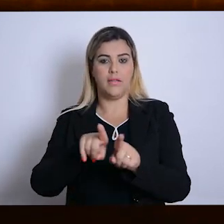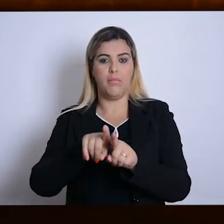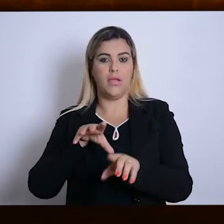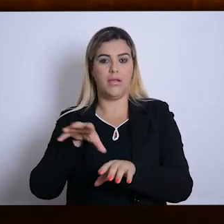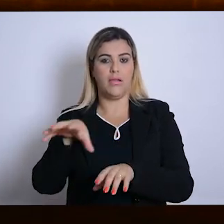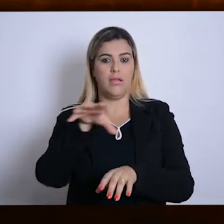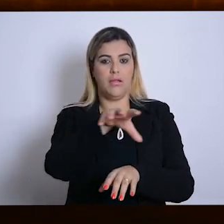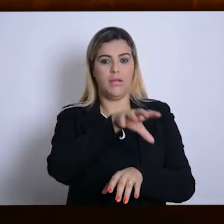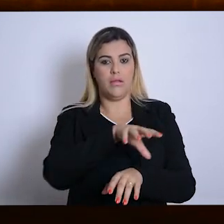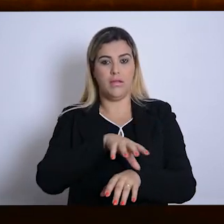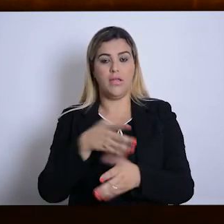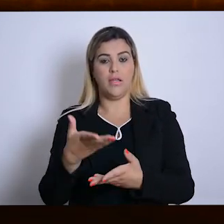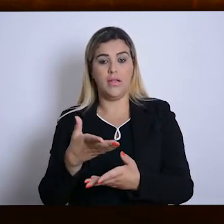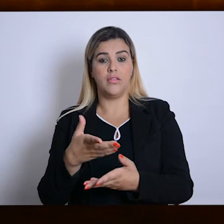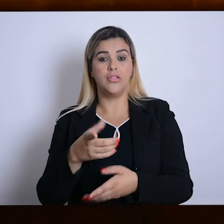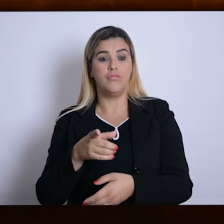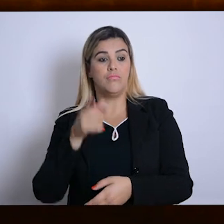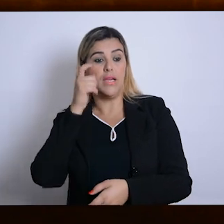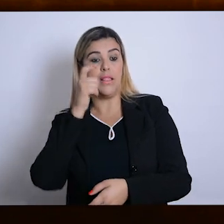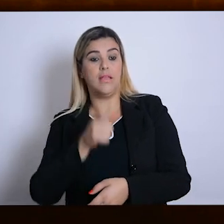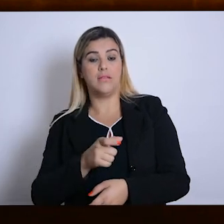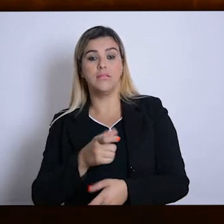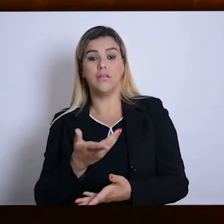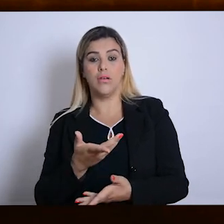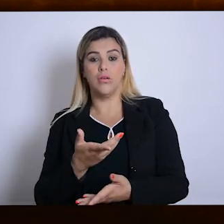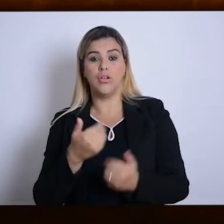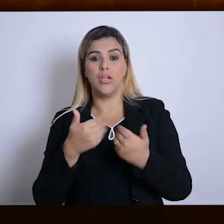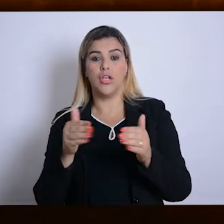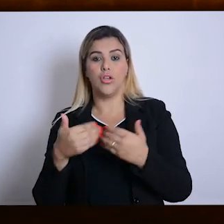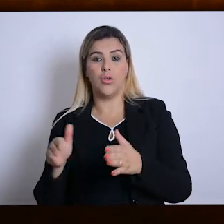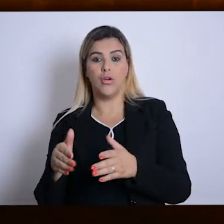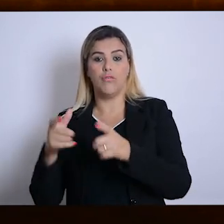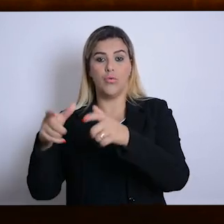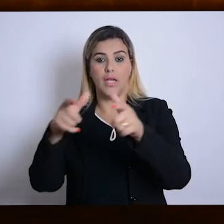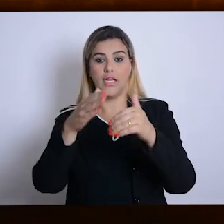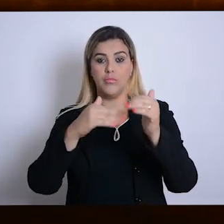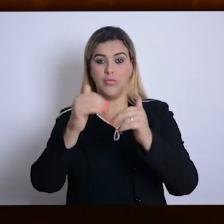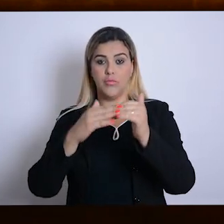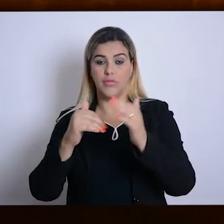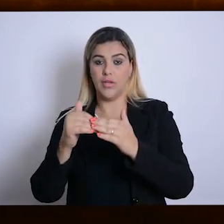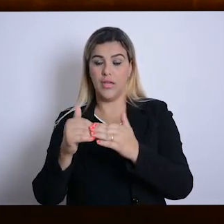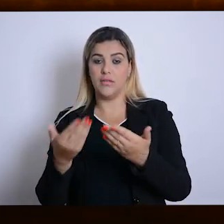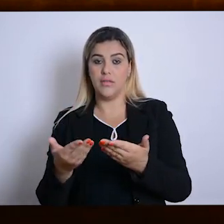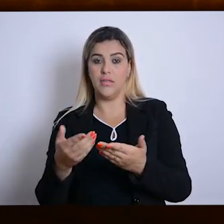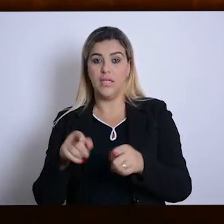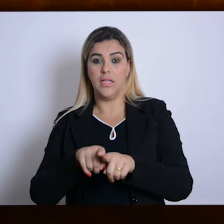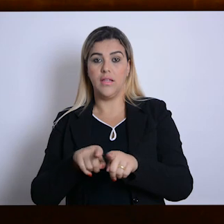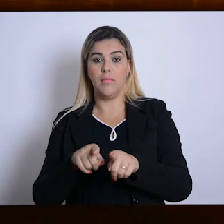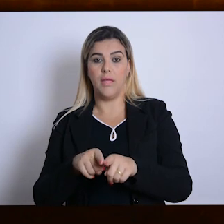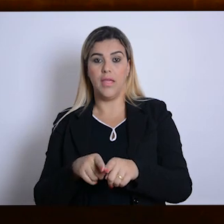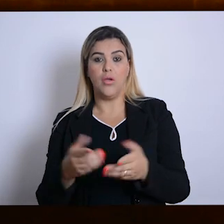sempre estiveram atentas à abertura de novos campos de atuação do profissional e aos cenários no qual ele está